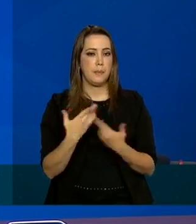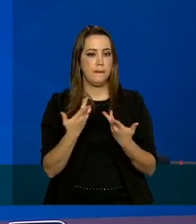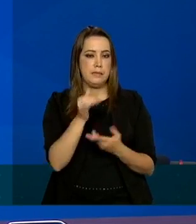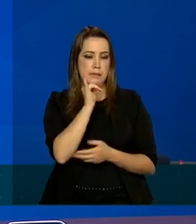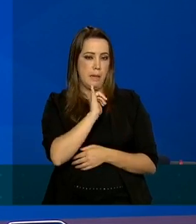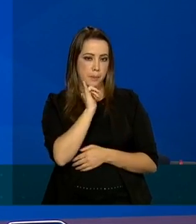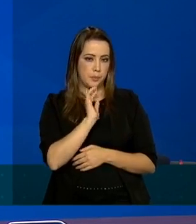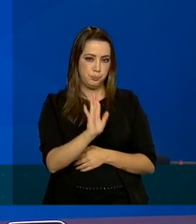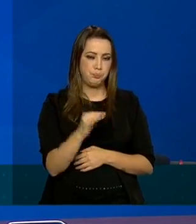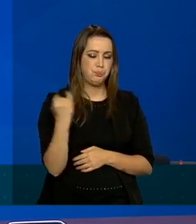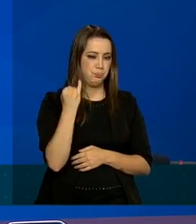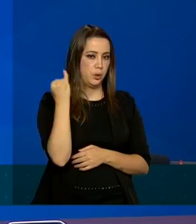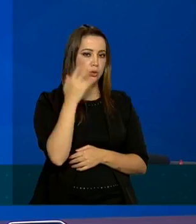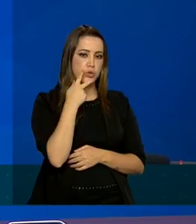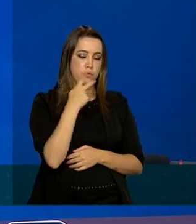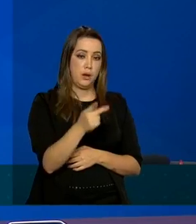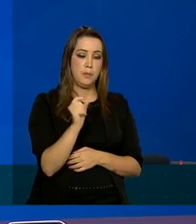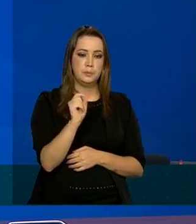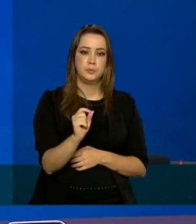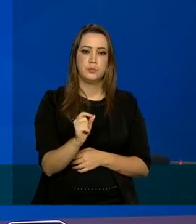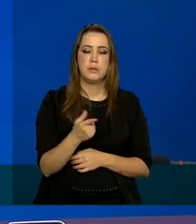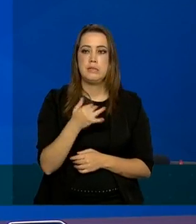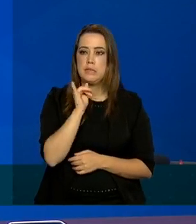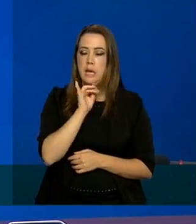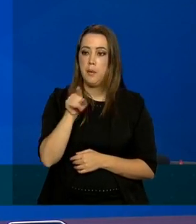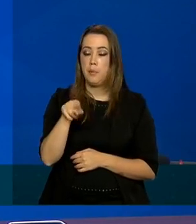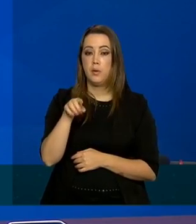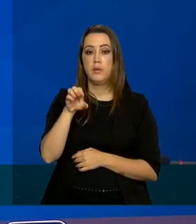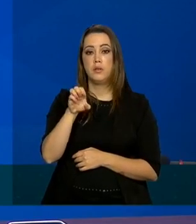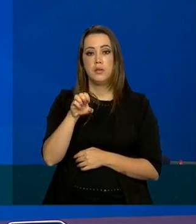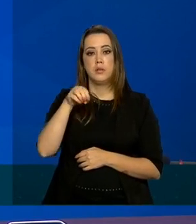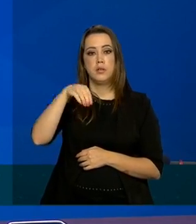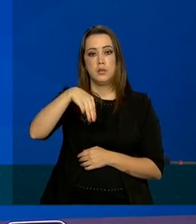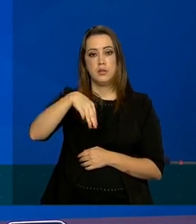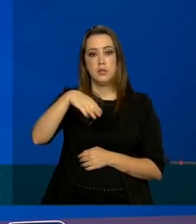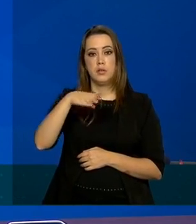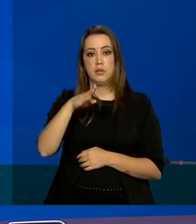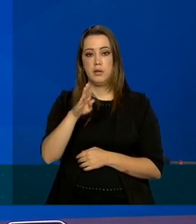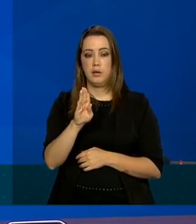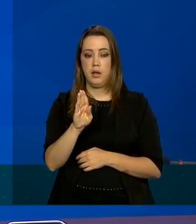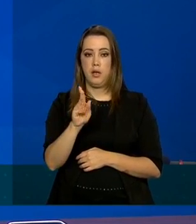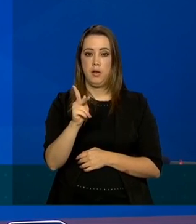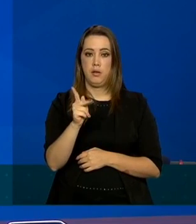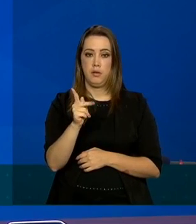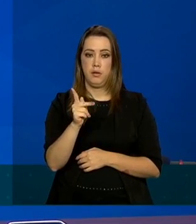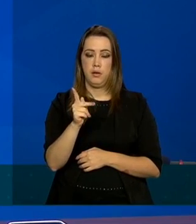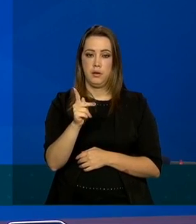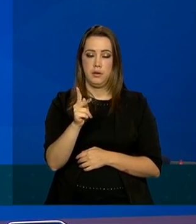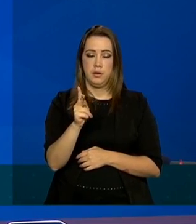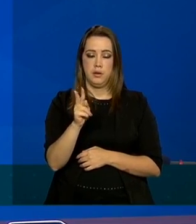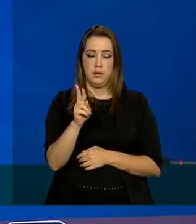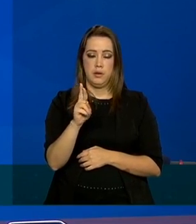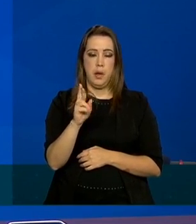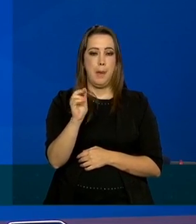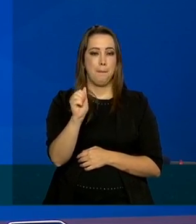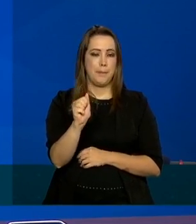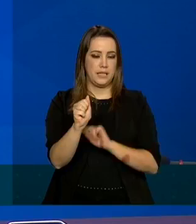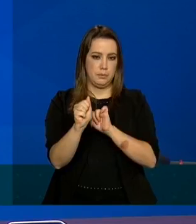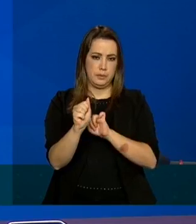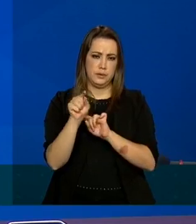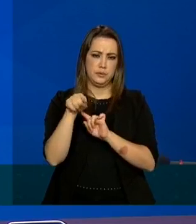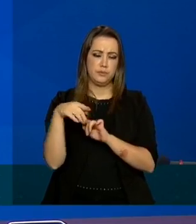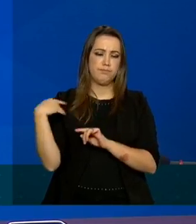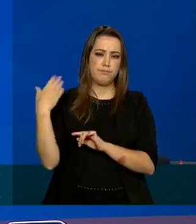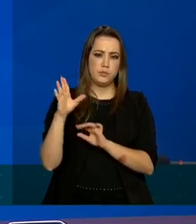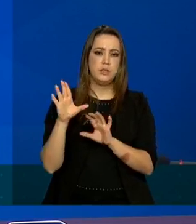sucedido é o fato da Embrapa localizada no município de Concórdia em Santa Catarina estar realizando